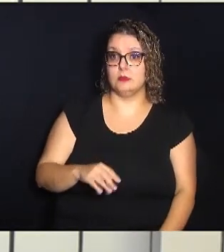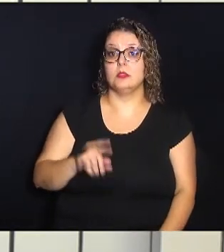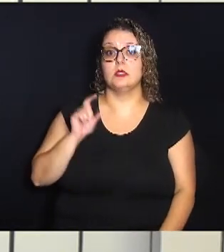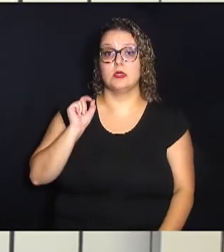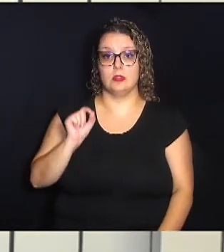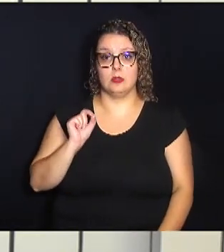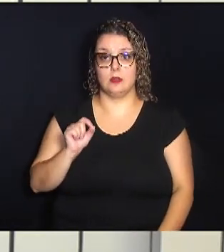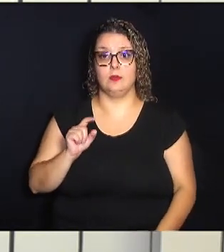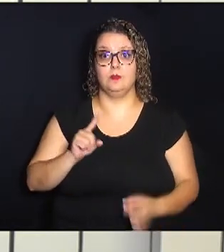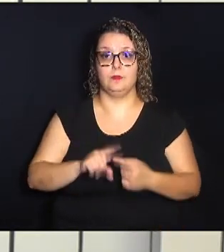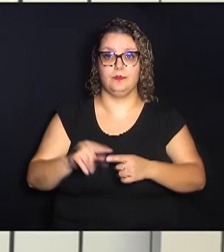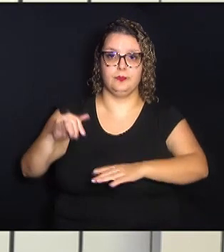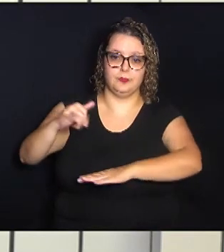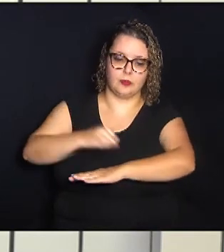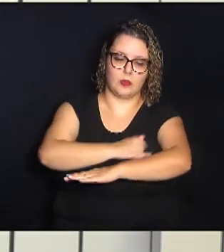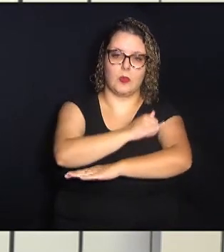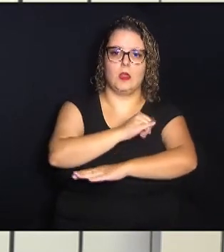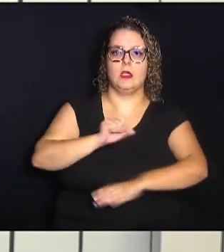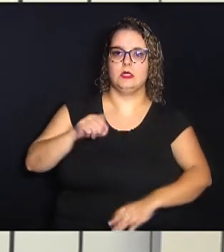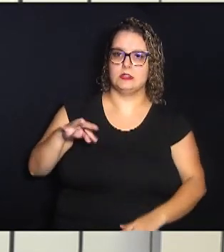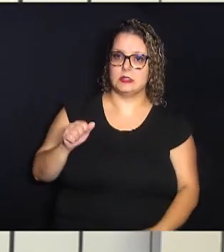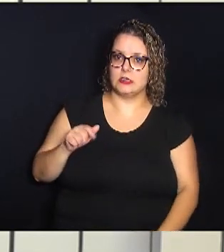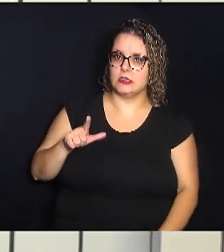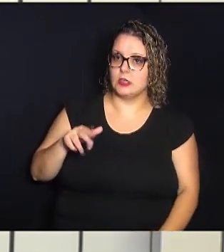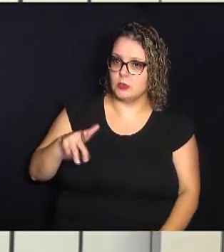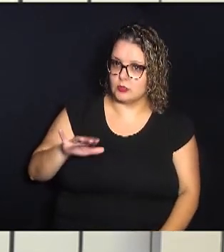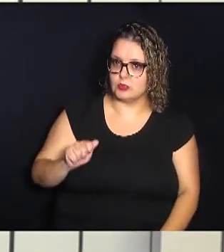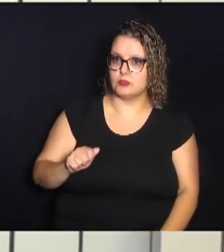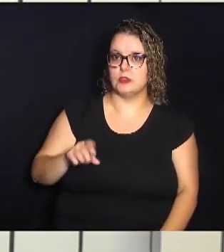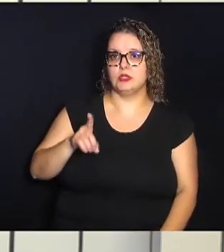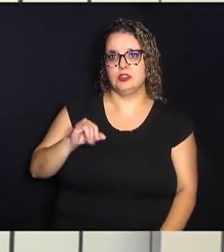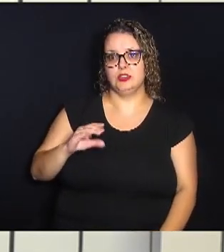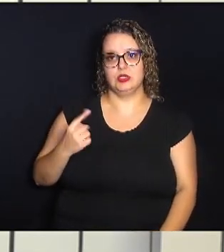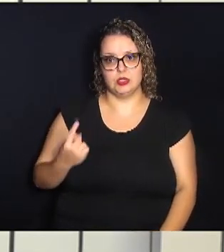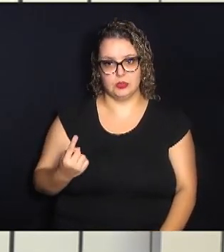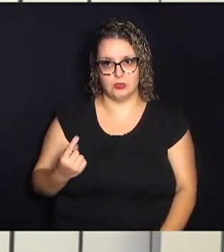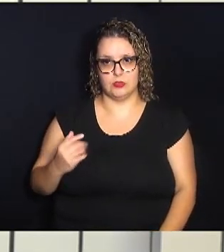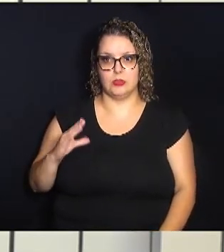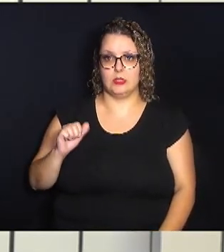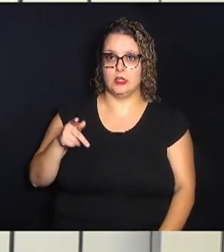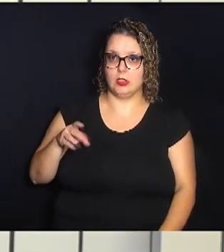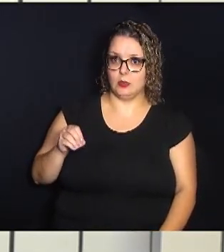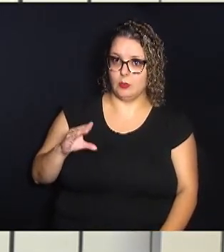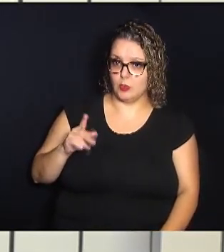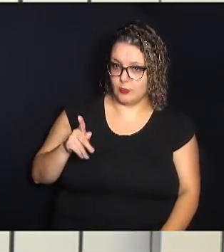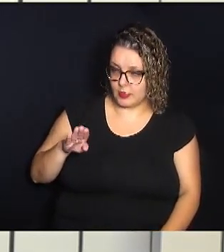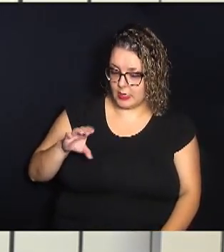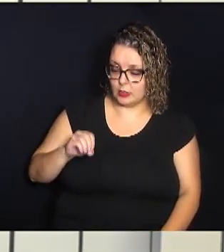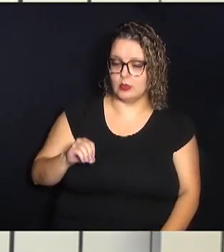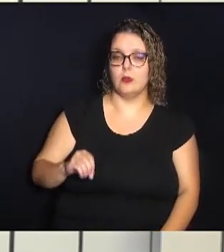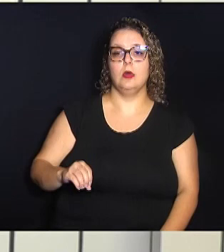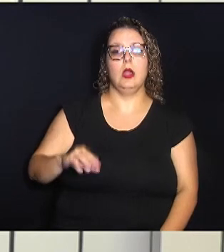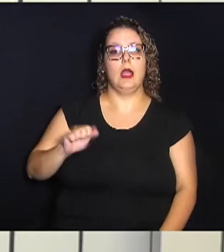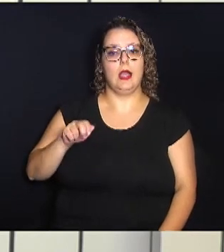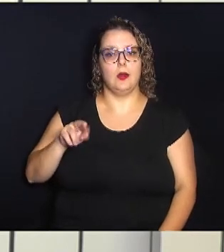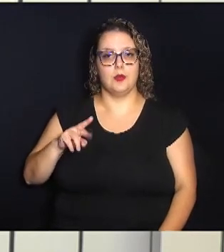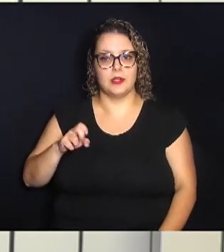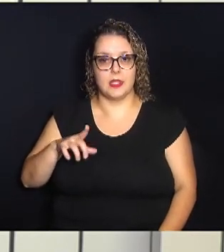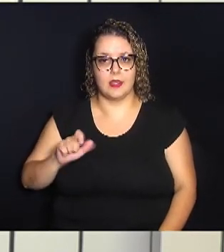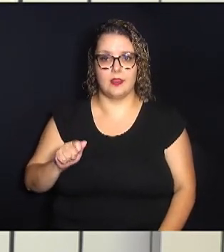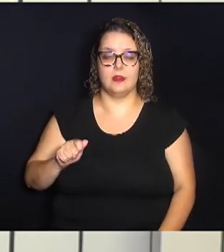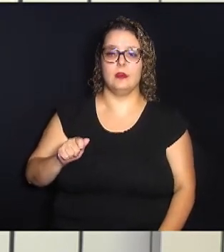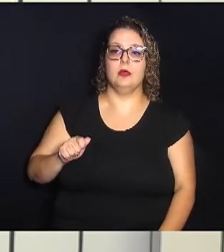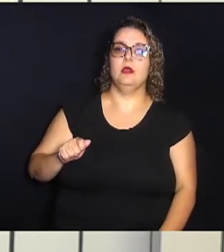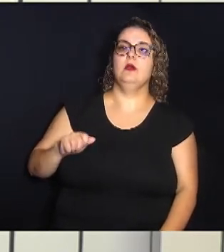Aeroporto, Santa Lúcia, Dique 1, Campo Belo, Aurélia, Florencia,